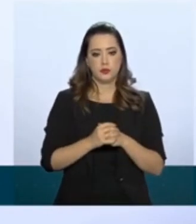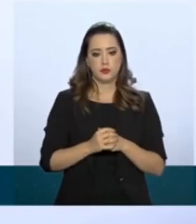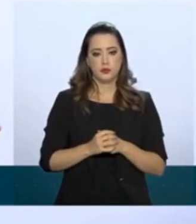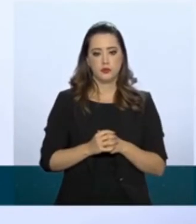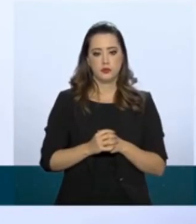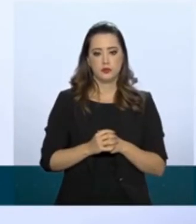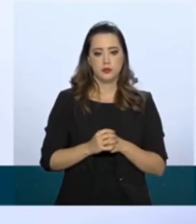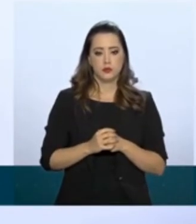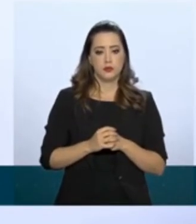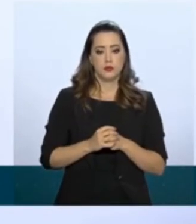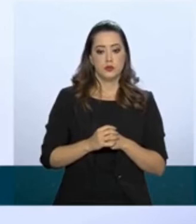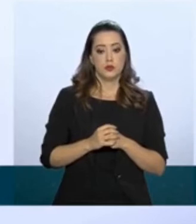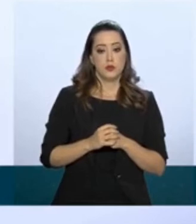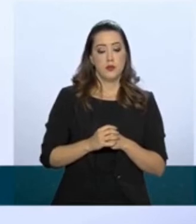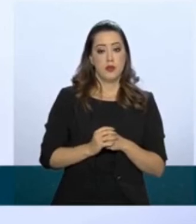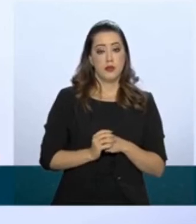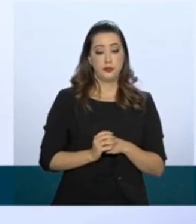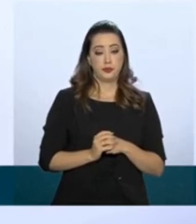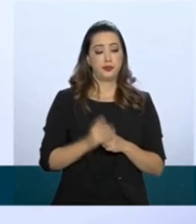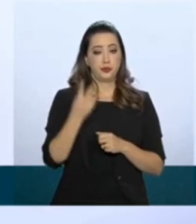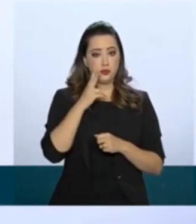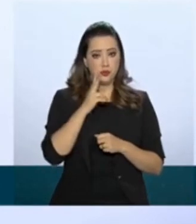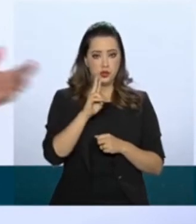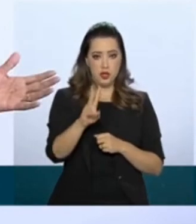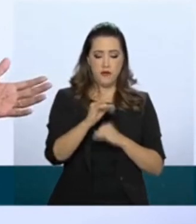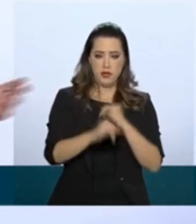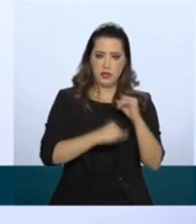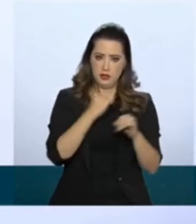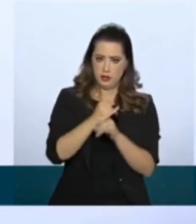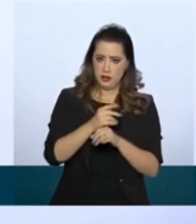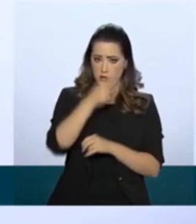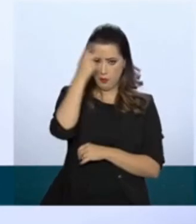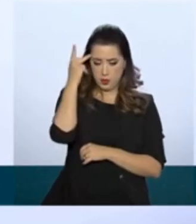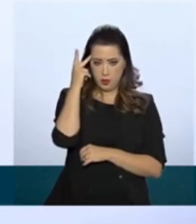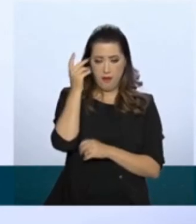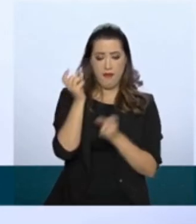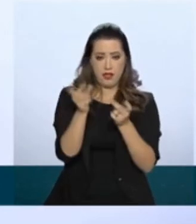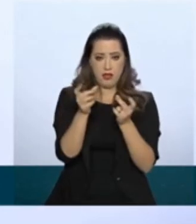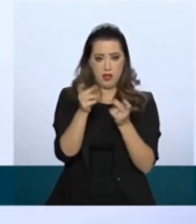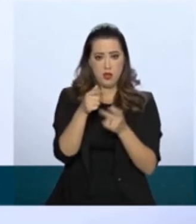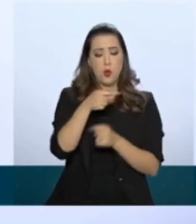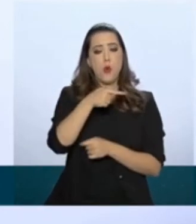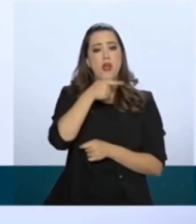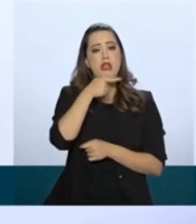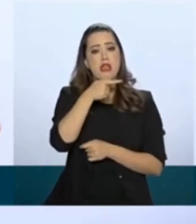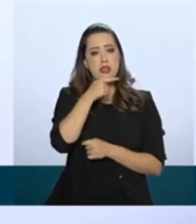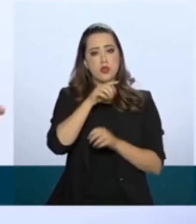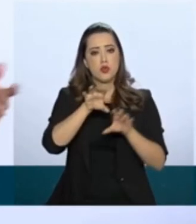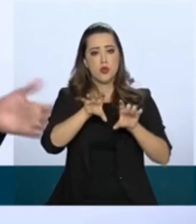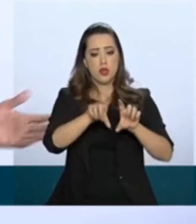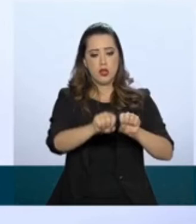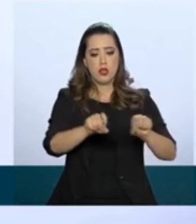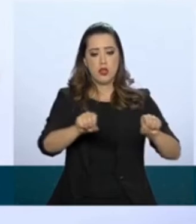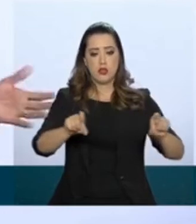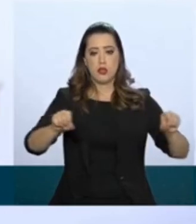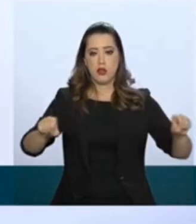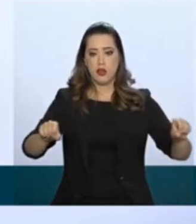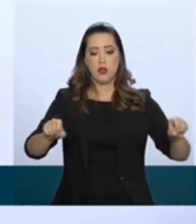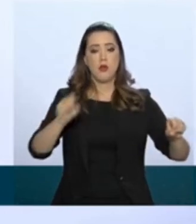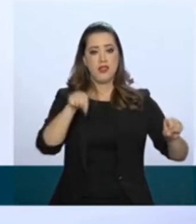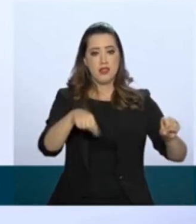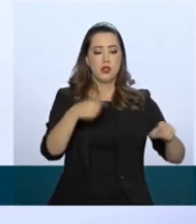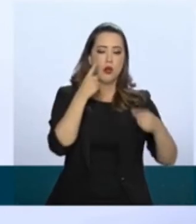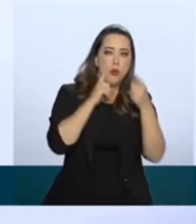uma pessoa vendendo queijo e linguiça, e chorando porque foi apreendida pela